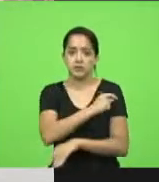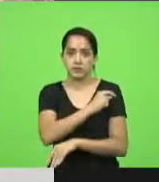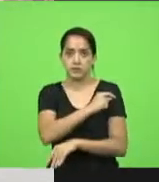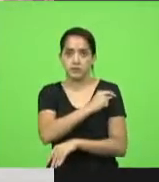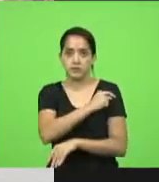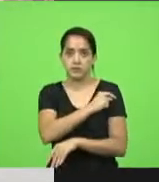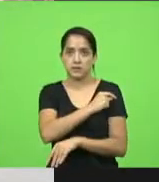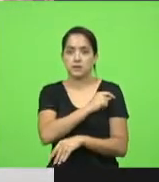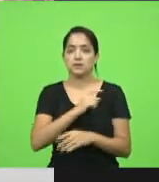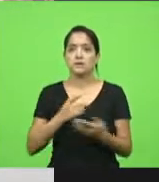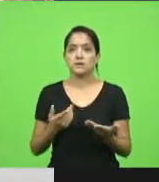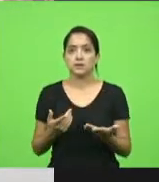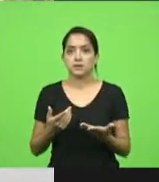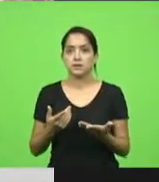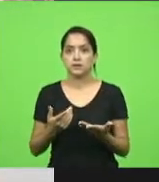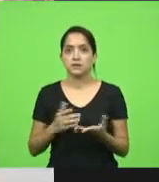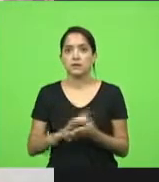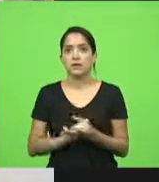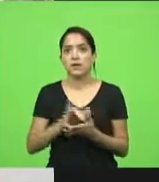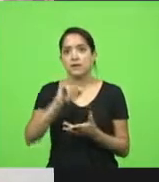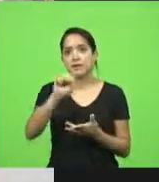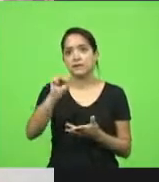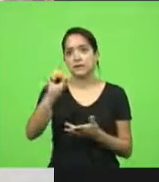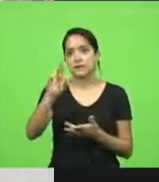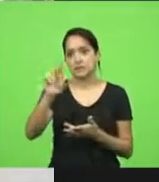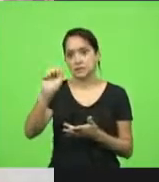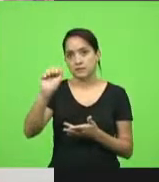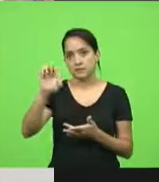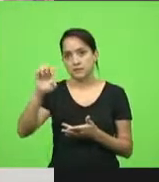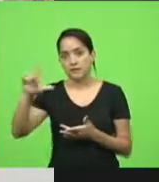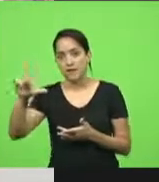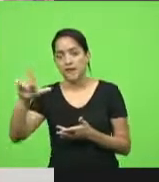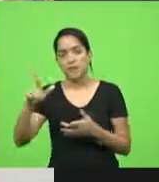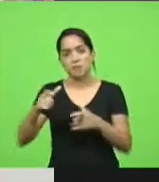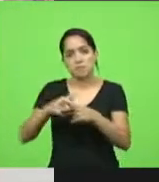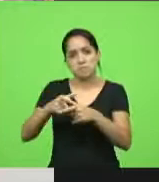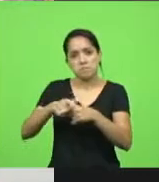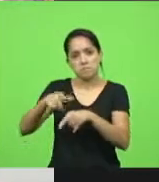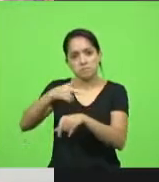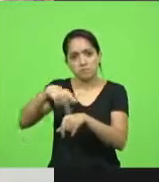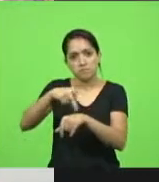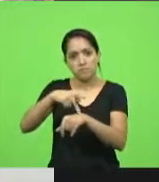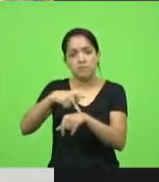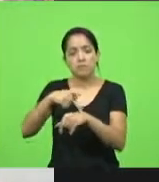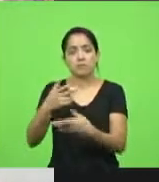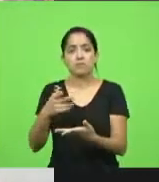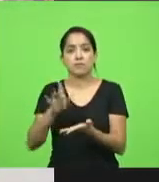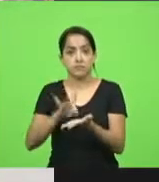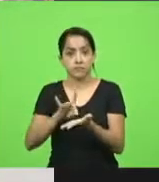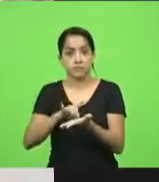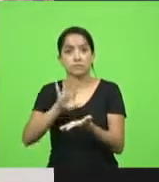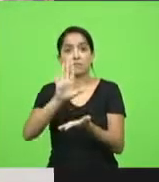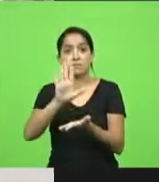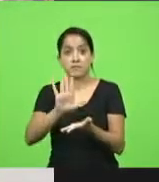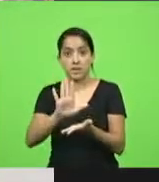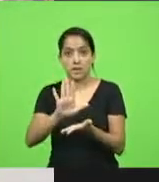Alguém pode dizer, mas Israel é um país muito pequeno, menor que Santa Catarina. não é verdade. Mas, mesmo assim,